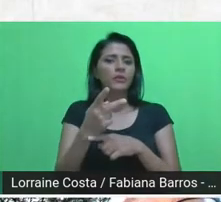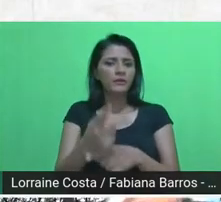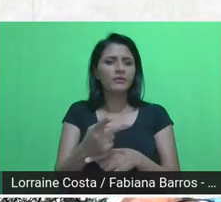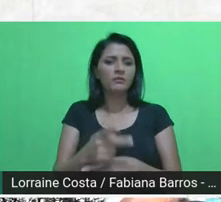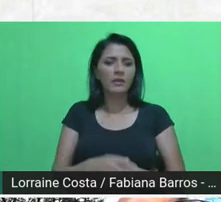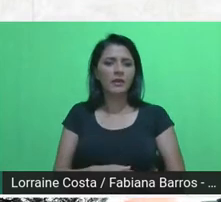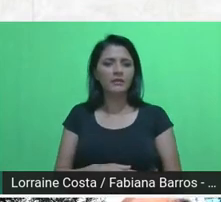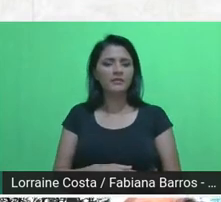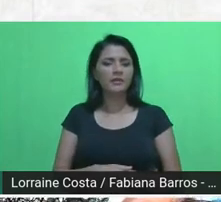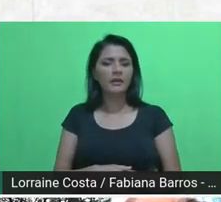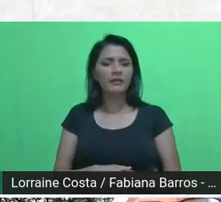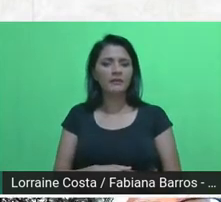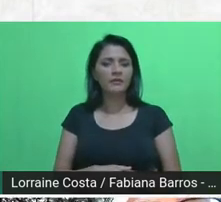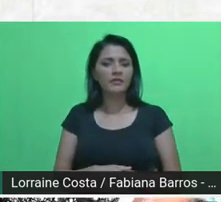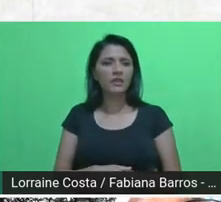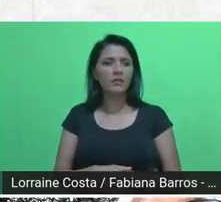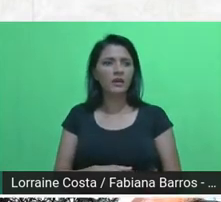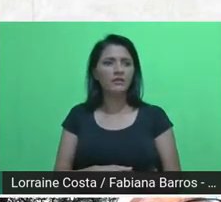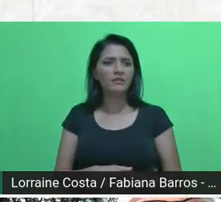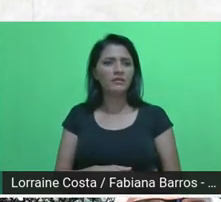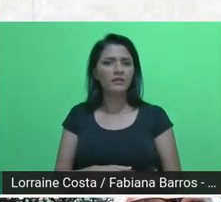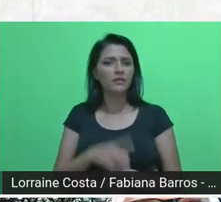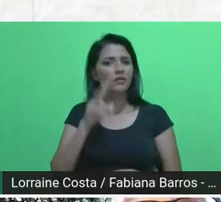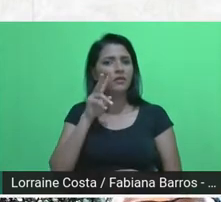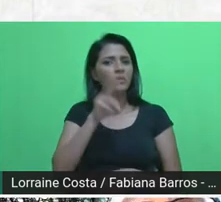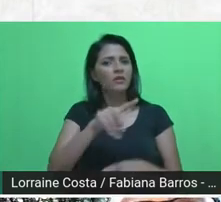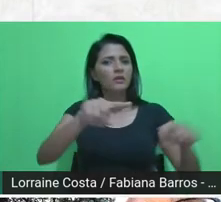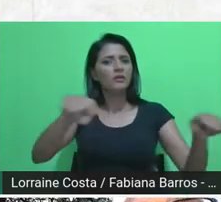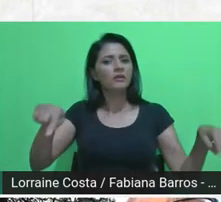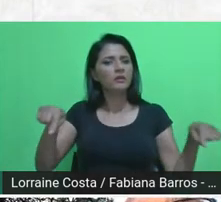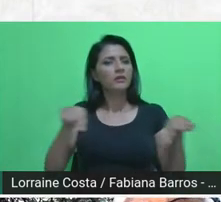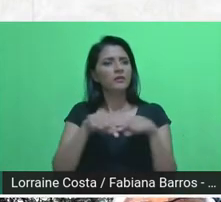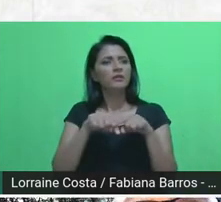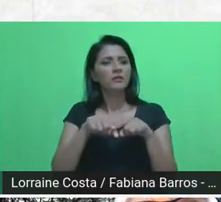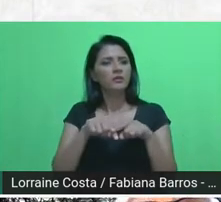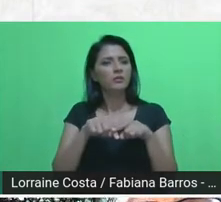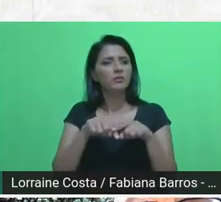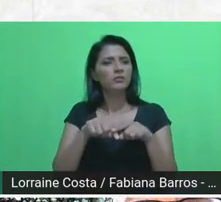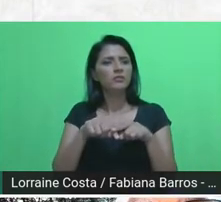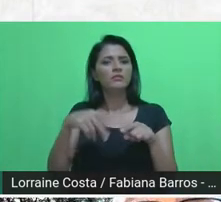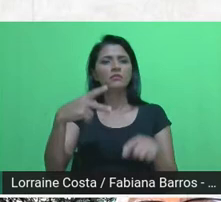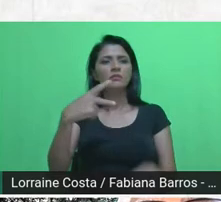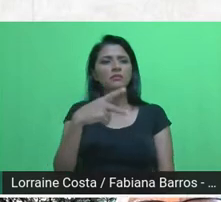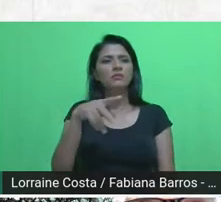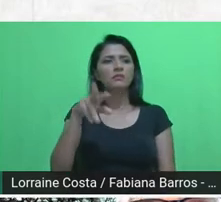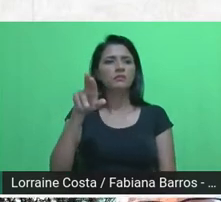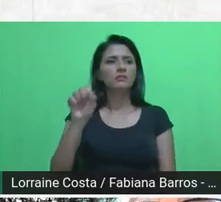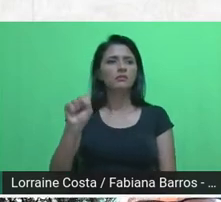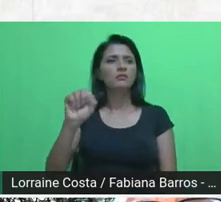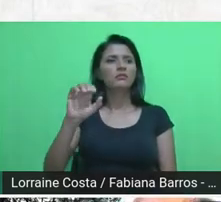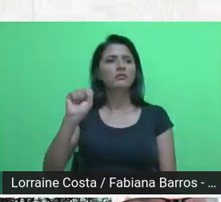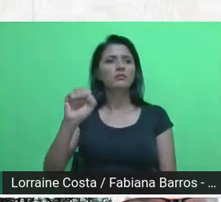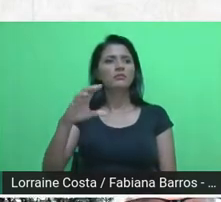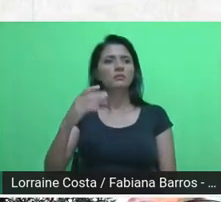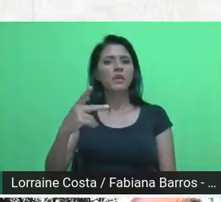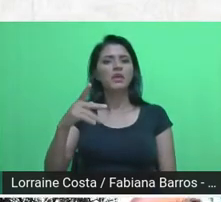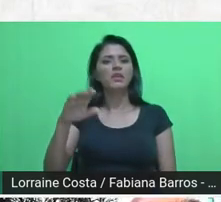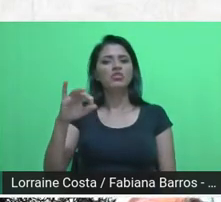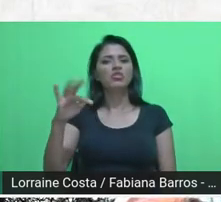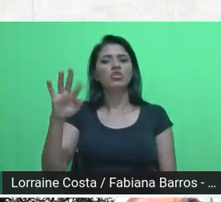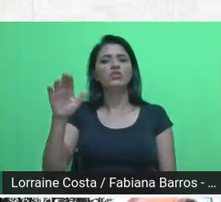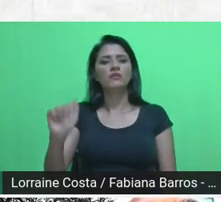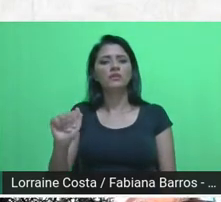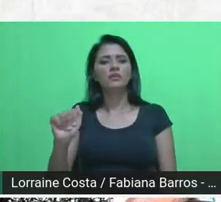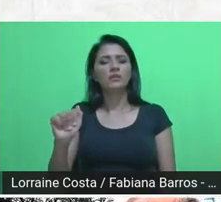o território numa perspectiva, né? Olhar para longe, olhar o